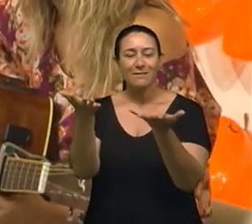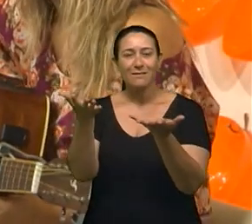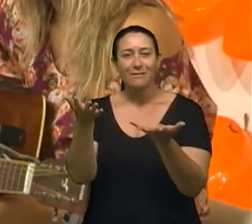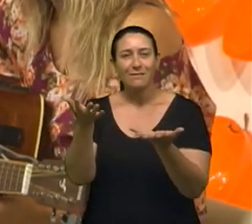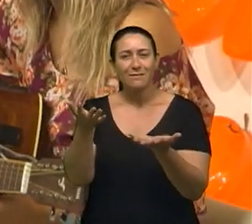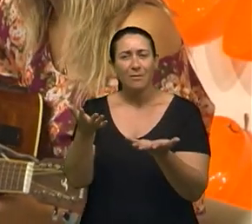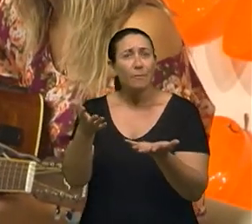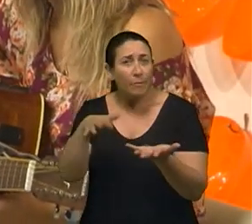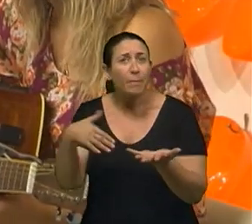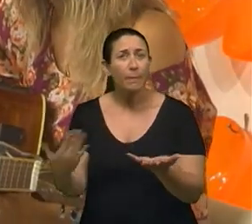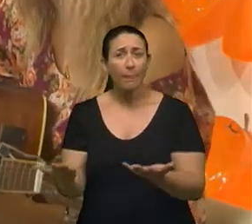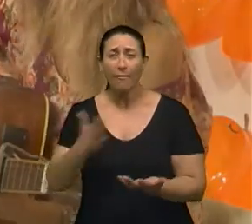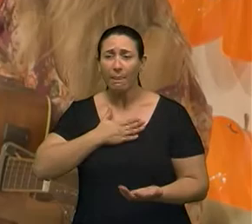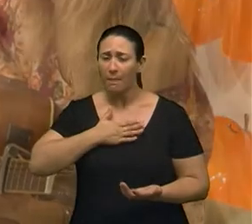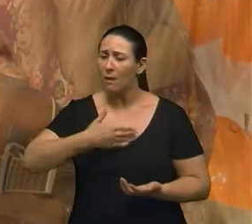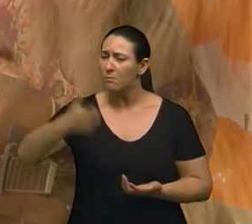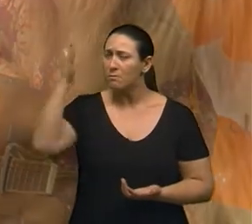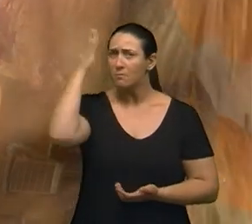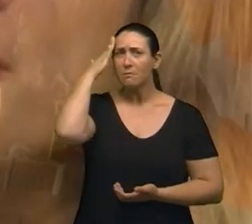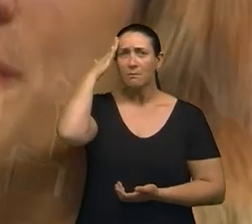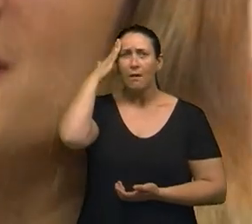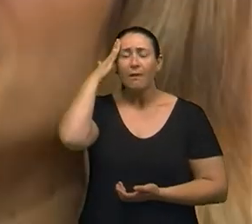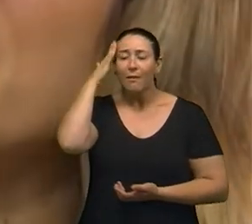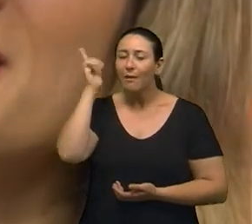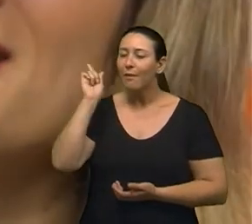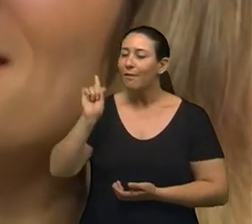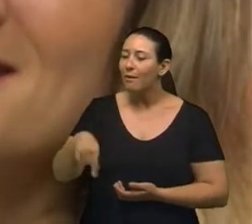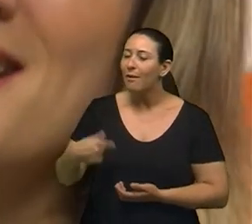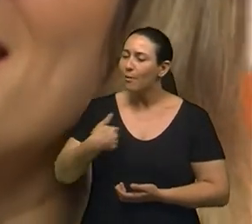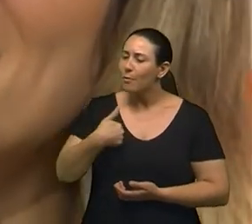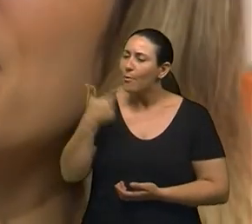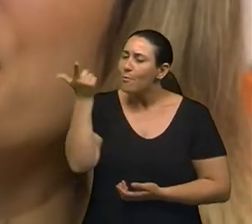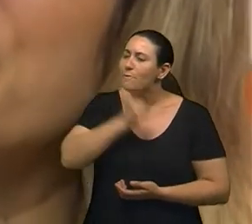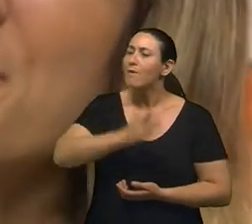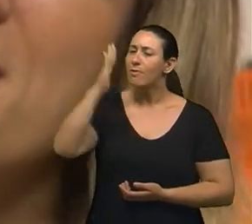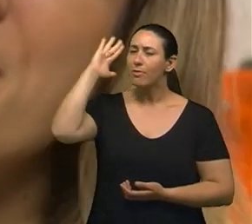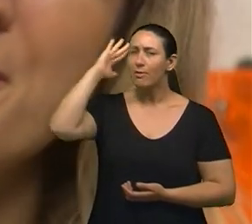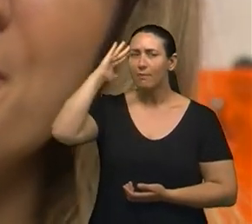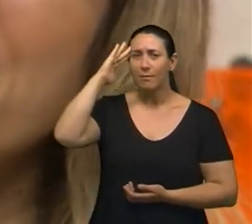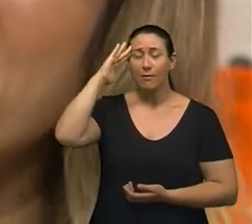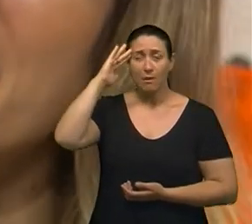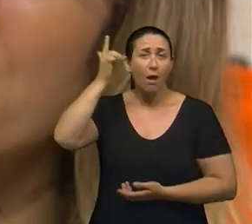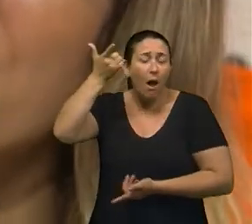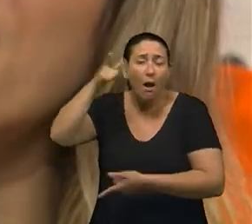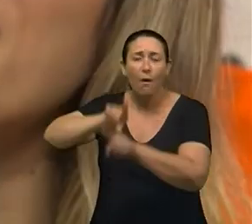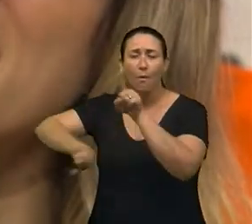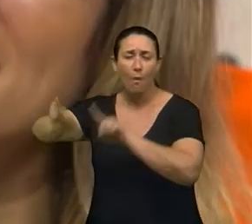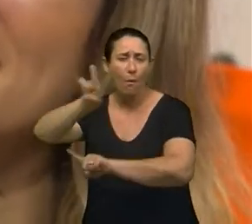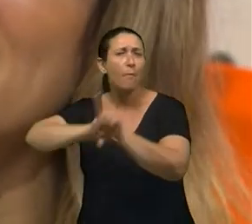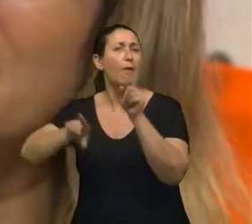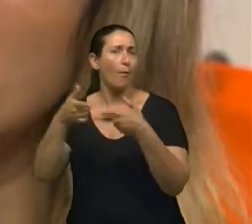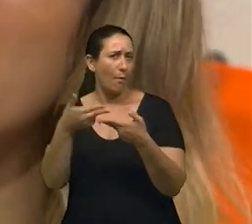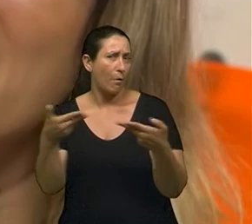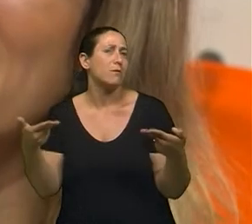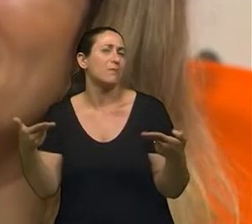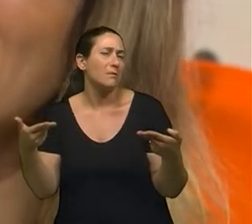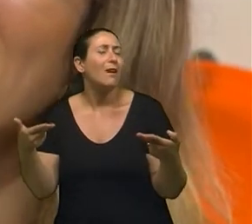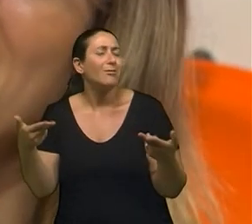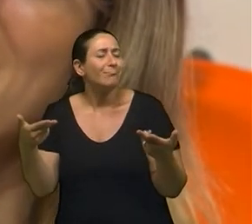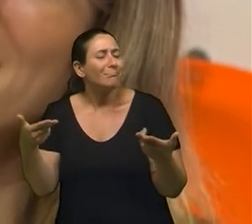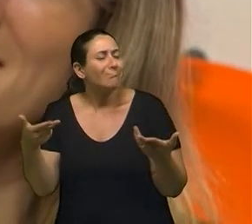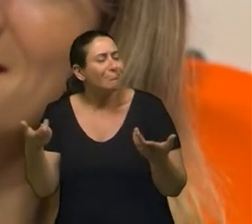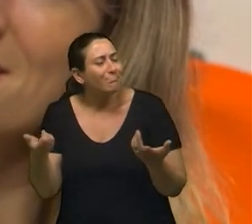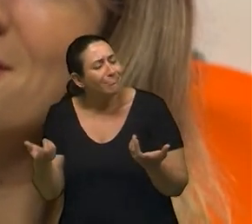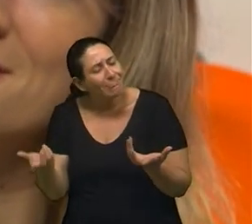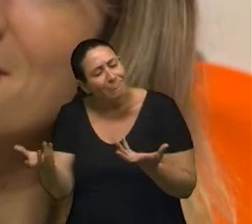Embora eu saiba o que eu entendo Alguma coisa dói